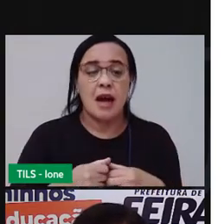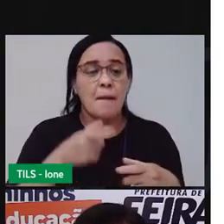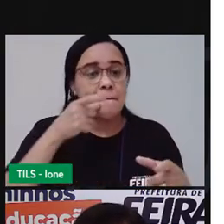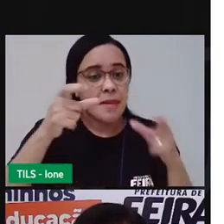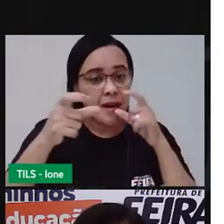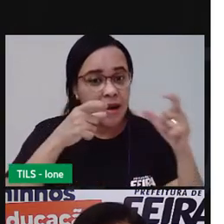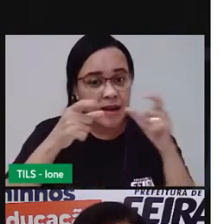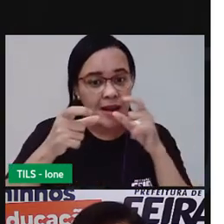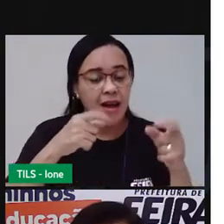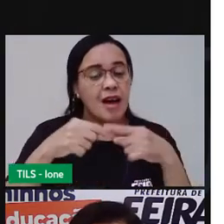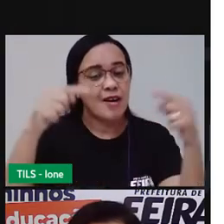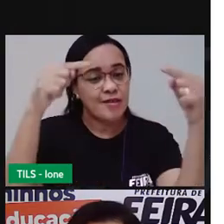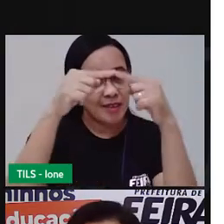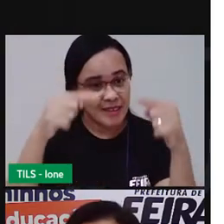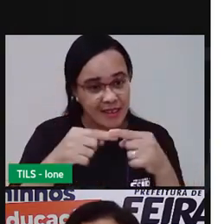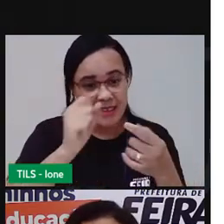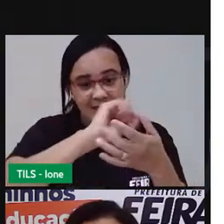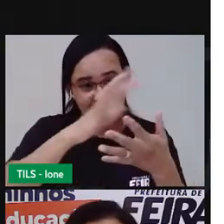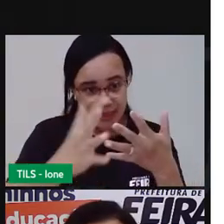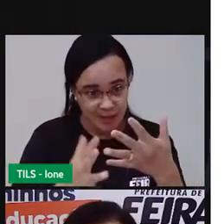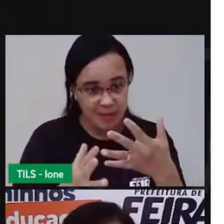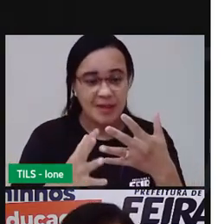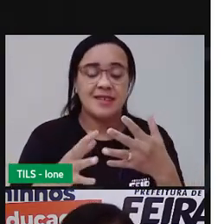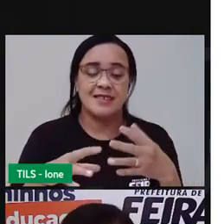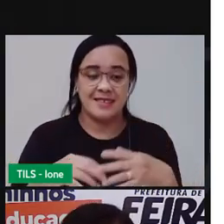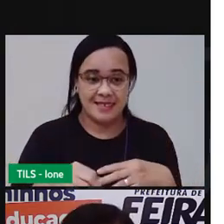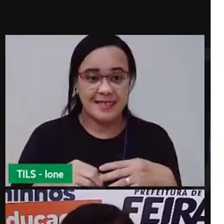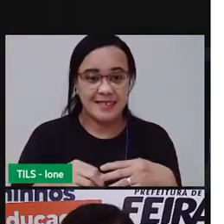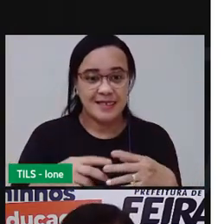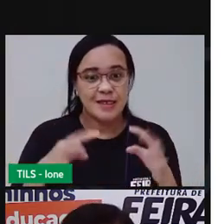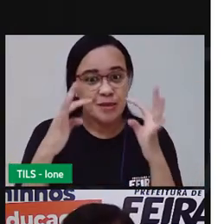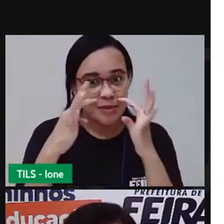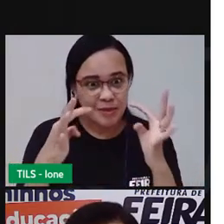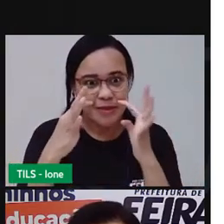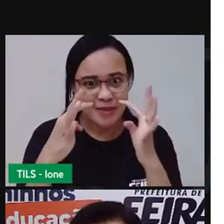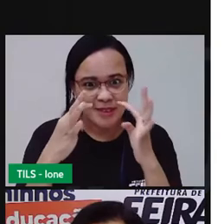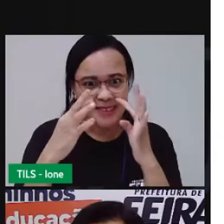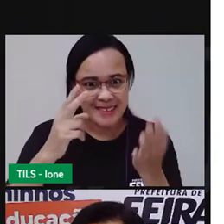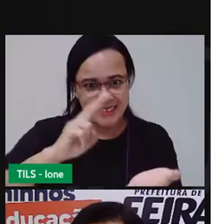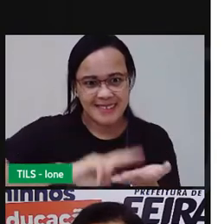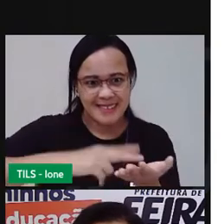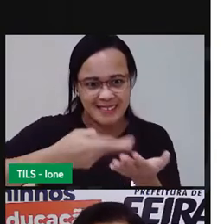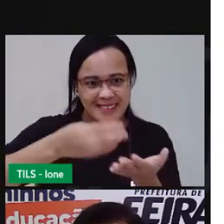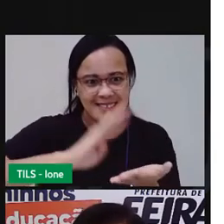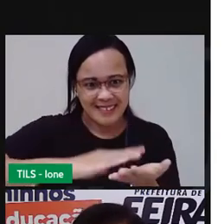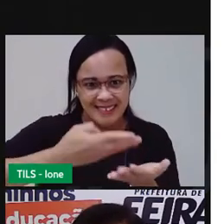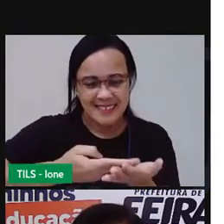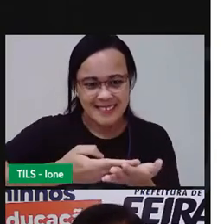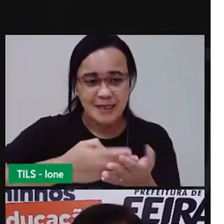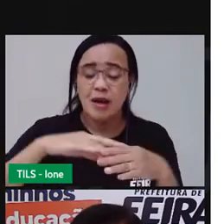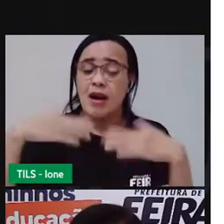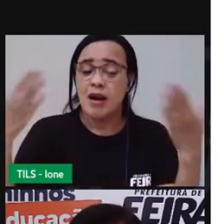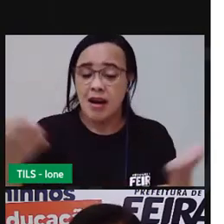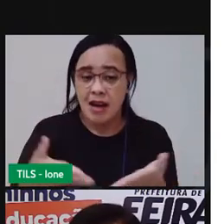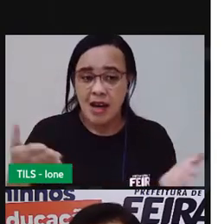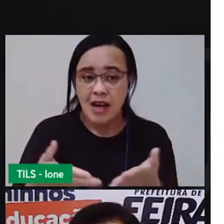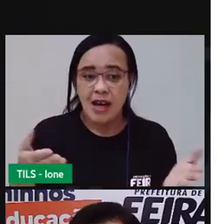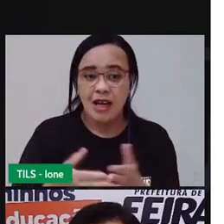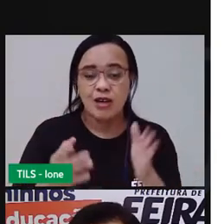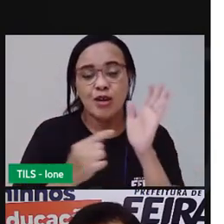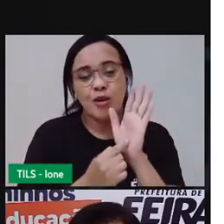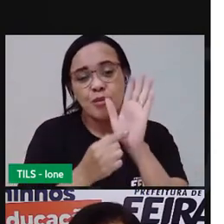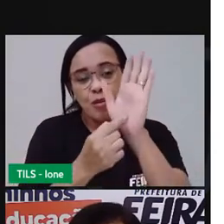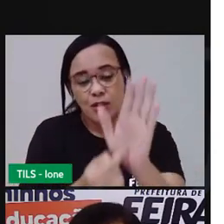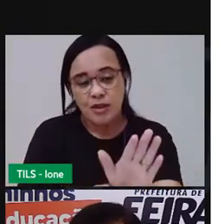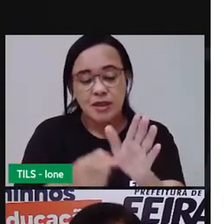palavras. Prestaram atenção na nossa intérprete? Porque agora ela vai mostrar como é que escreve